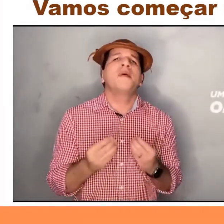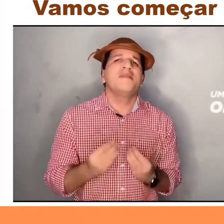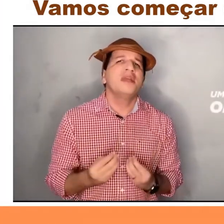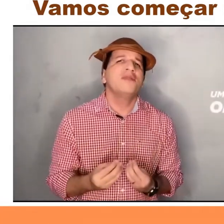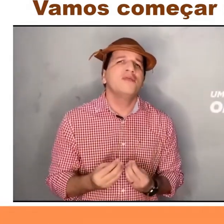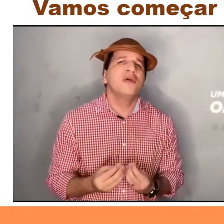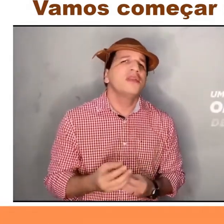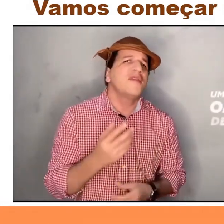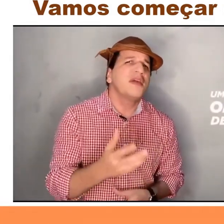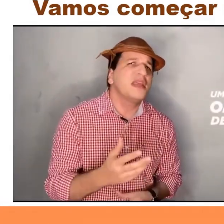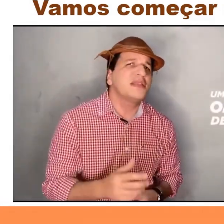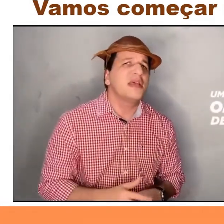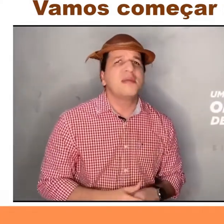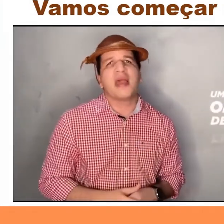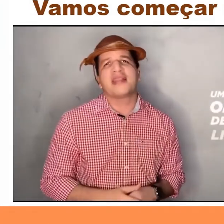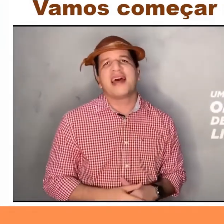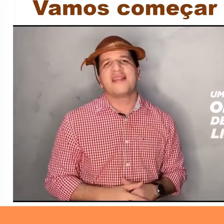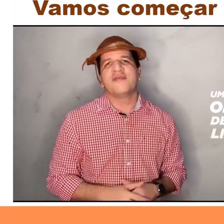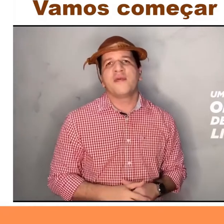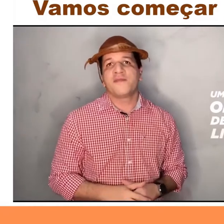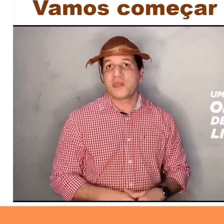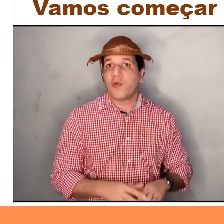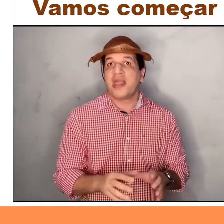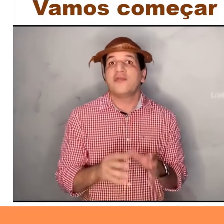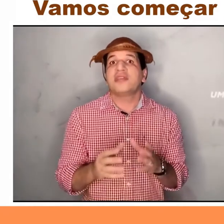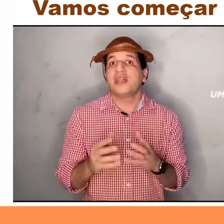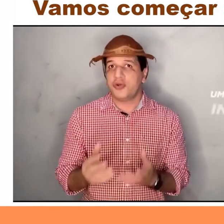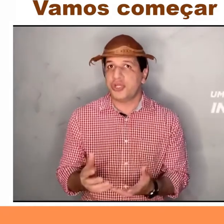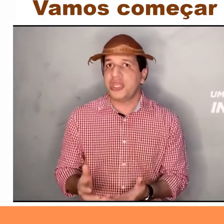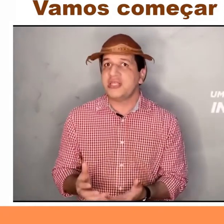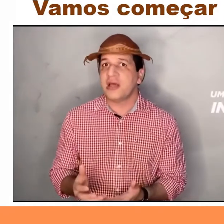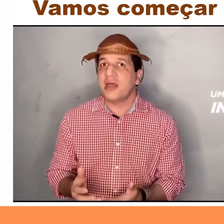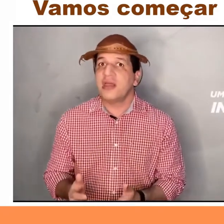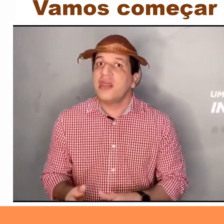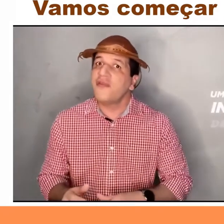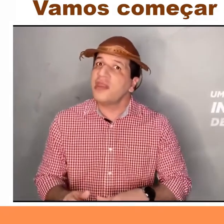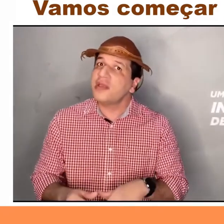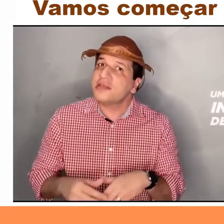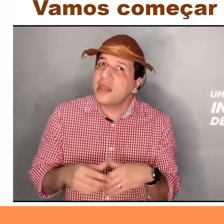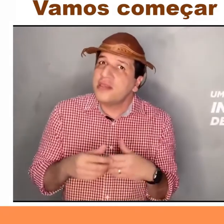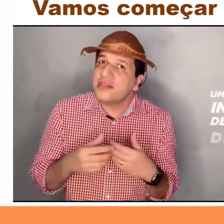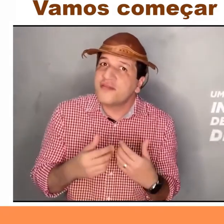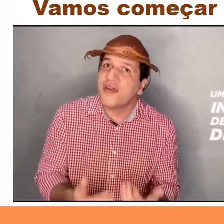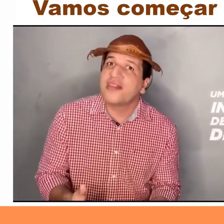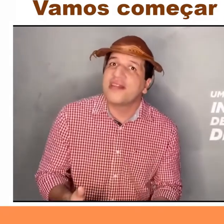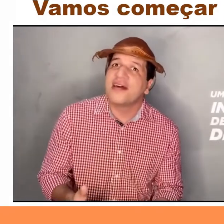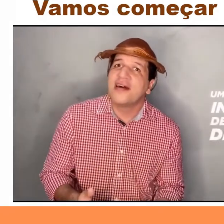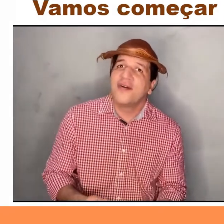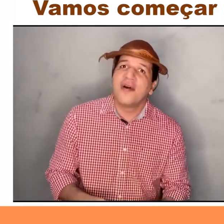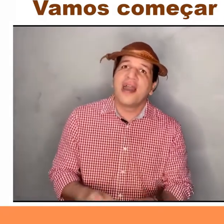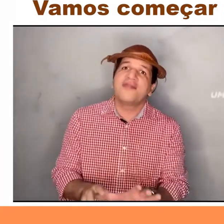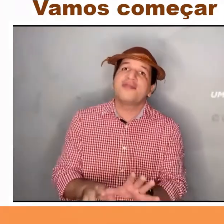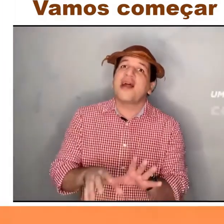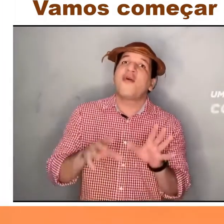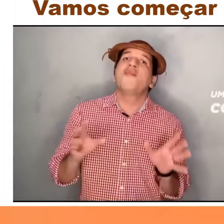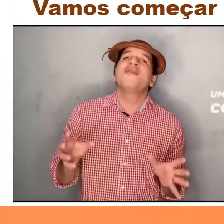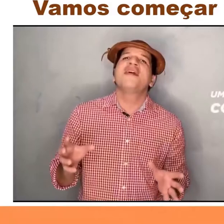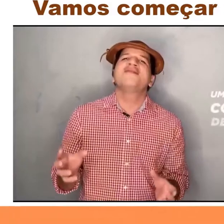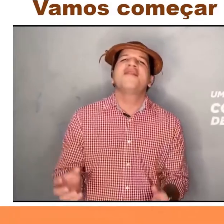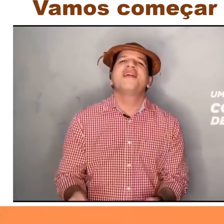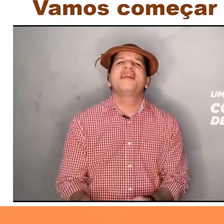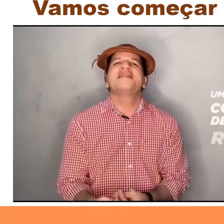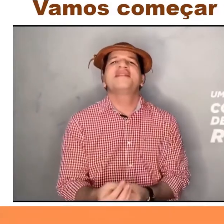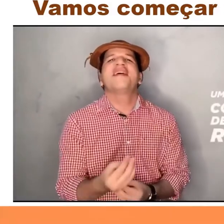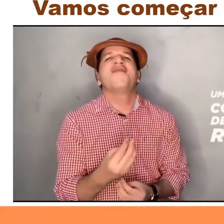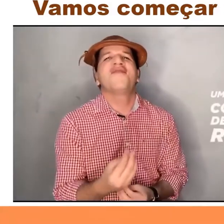reino onde o oprimido deveria ser libertado. Um reino onde a injustiça deveria ser desfeita. Um reino onde a